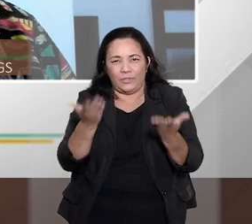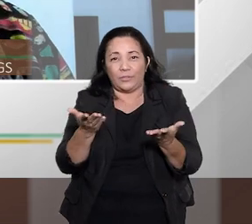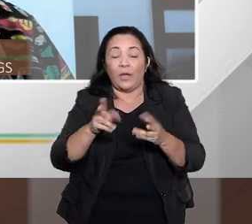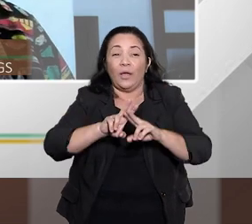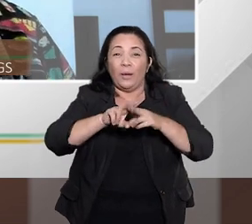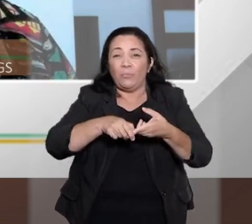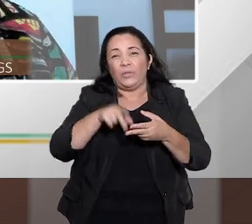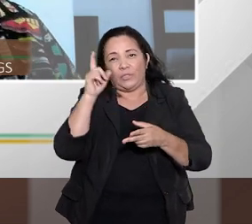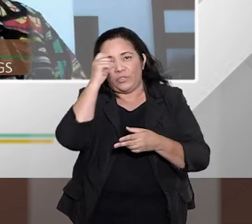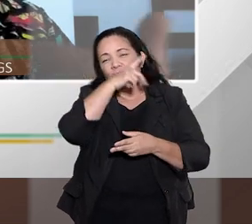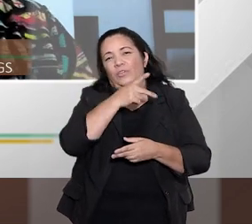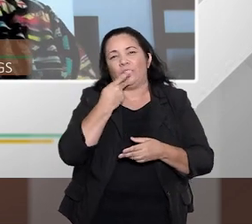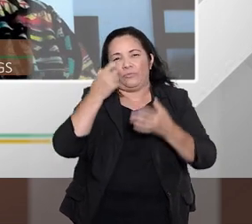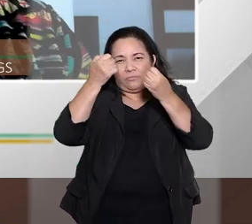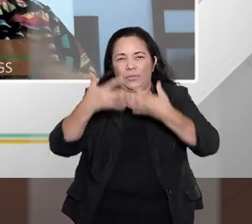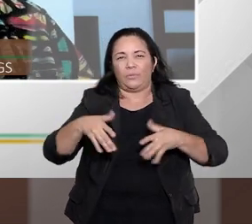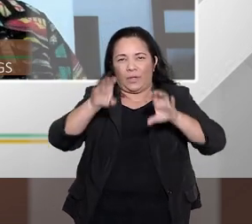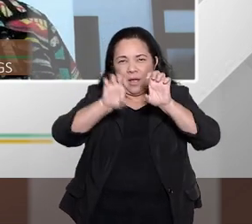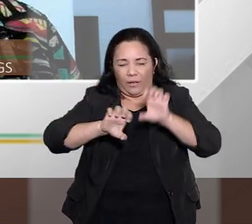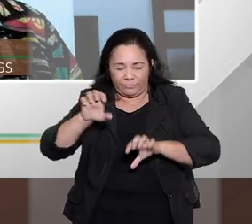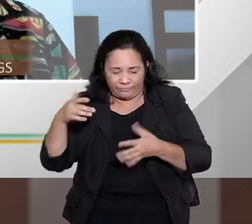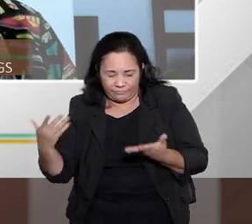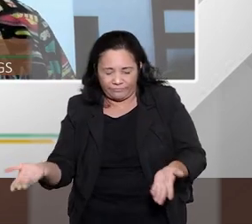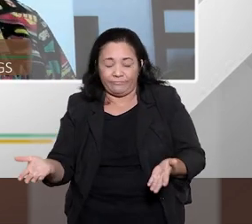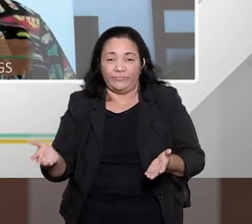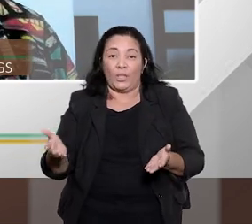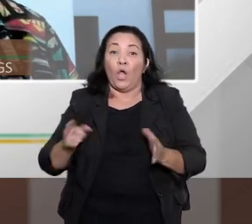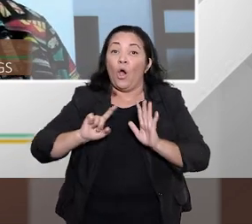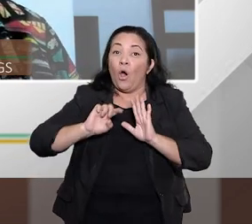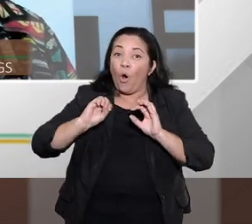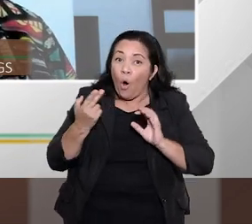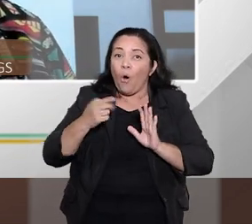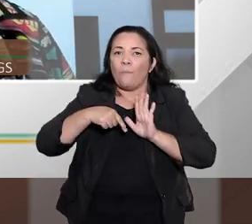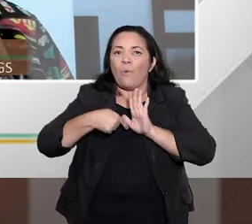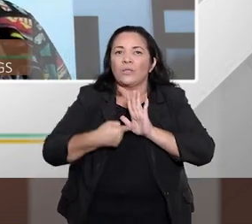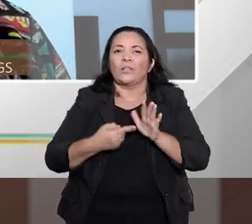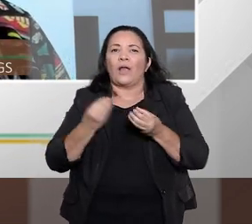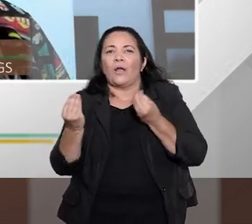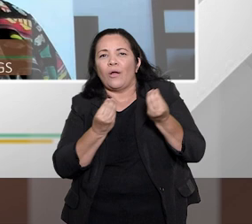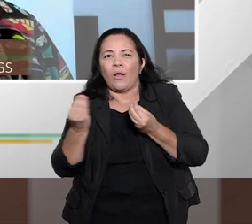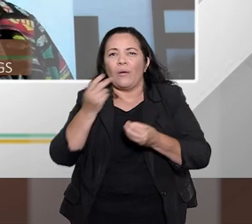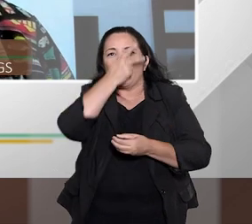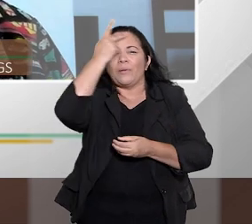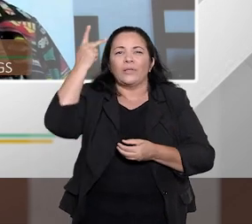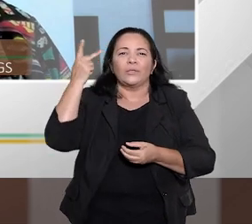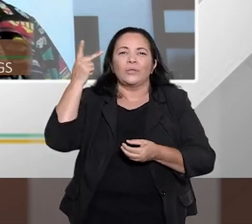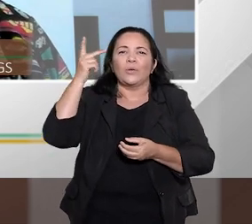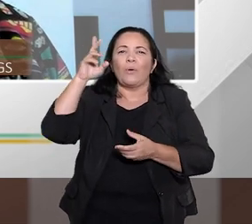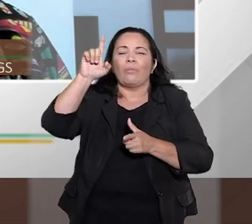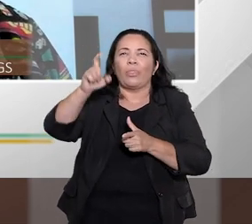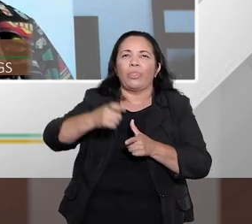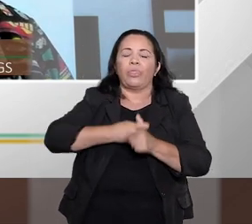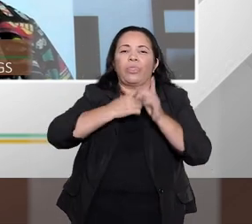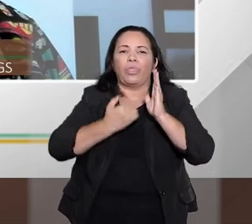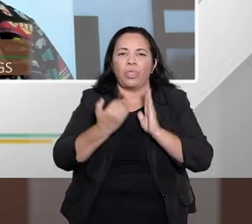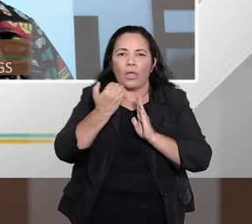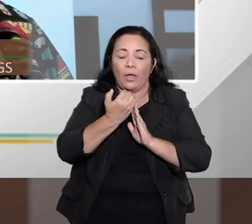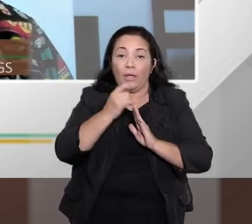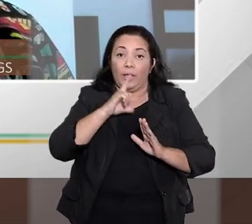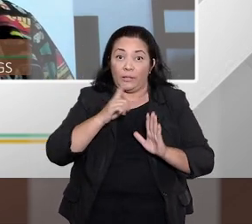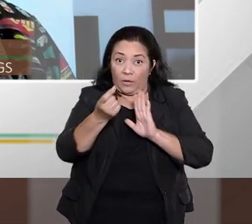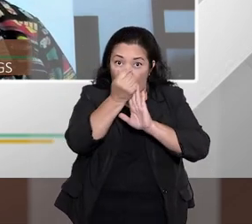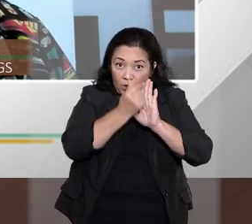realmente estar superendividada ou caindo em superendividamento. Então, a definição, que é a mesma que está no Código do Consumo da